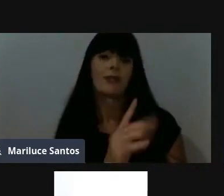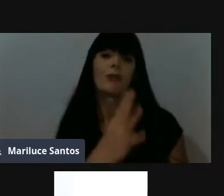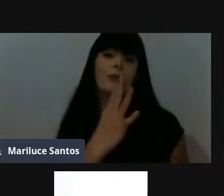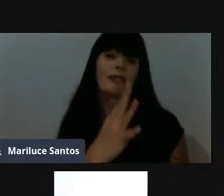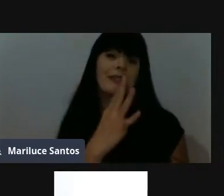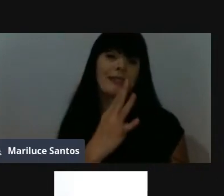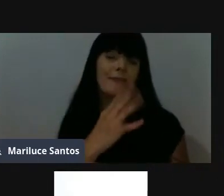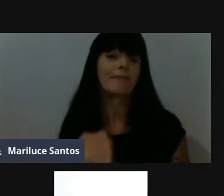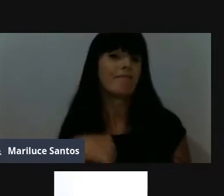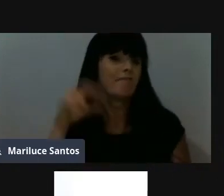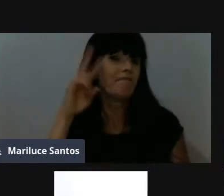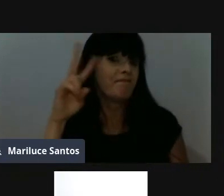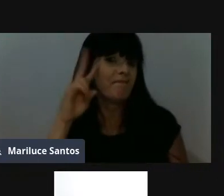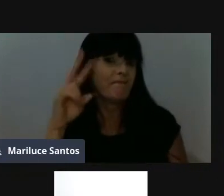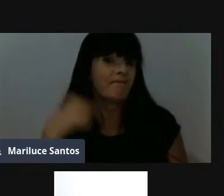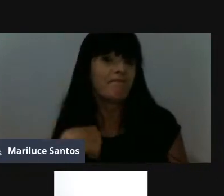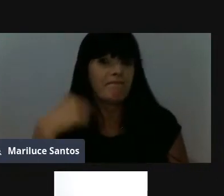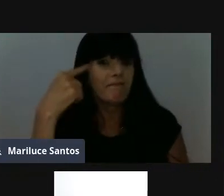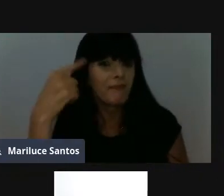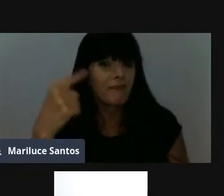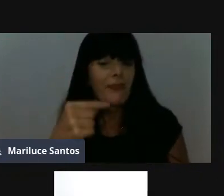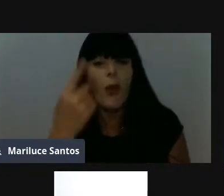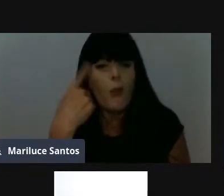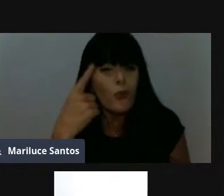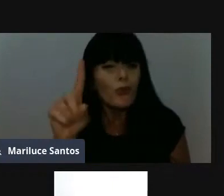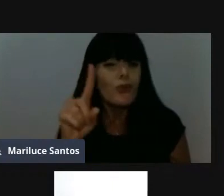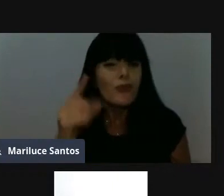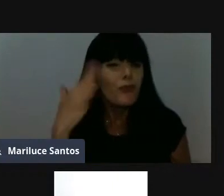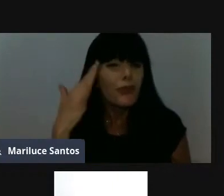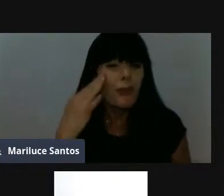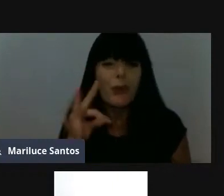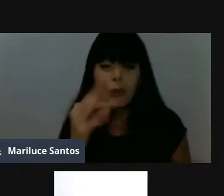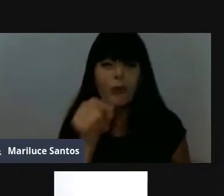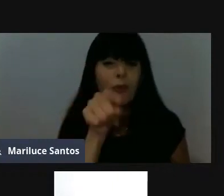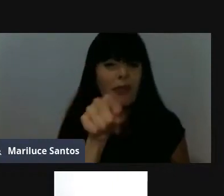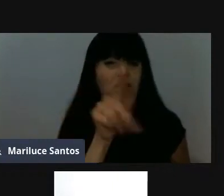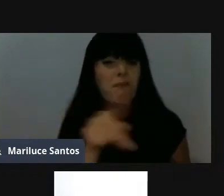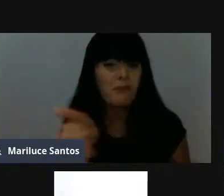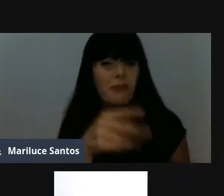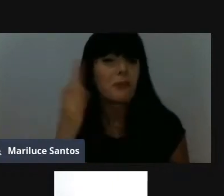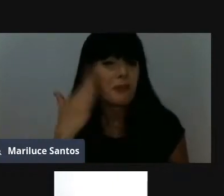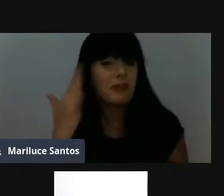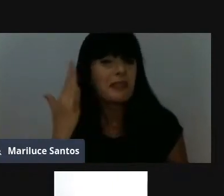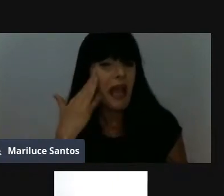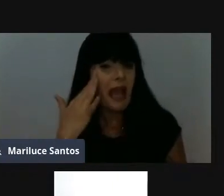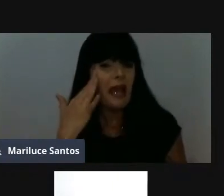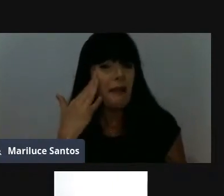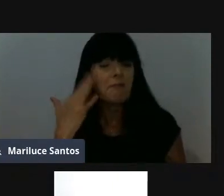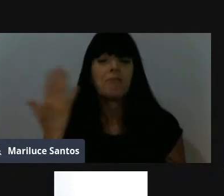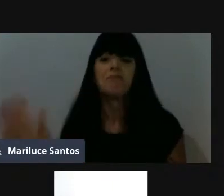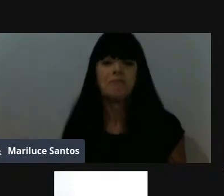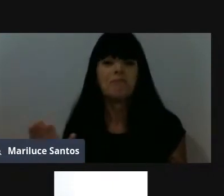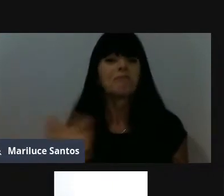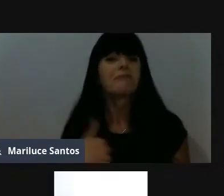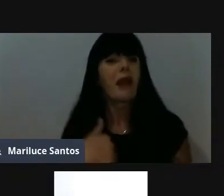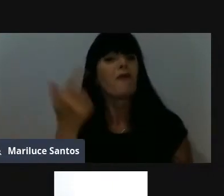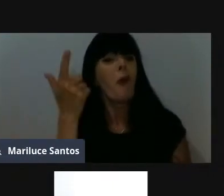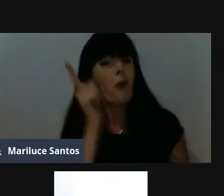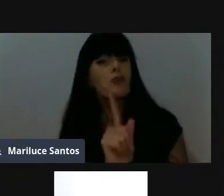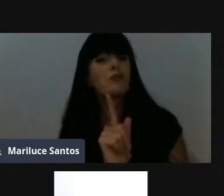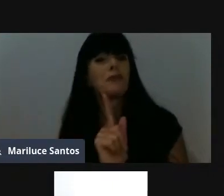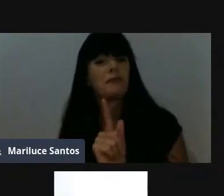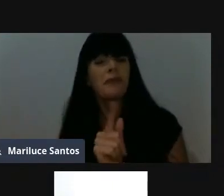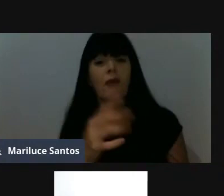eu, eu sempre pensava, mostra, que um dia eu vou saber tudo que a Glaucia sabe, será que eu vou conseguir ter todo esse conhecimento, que realmente eu ficava